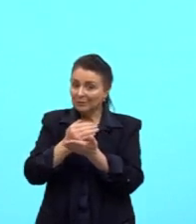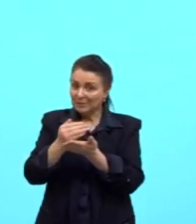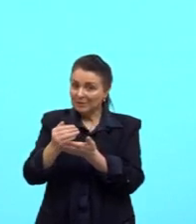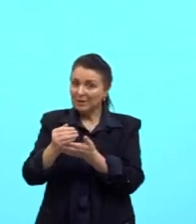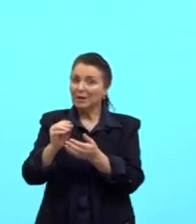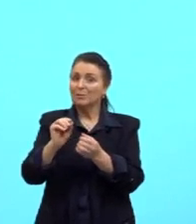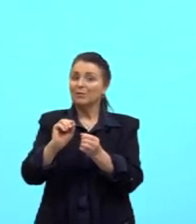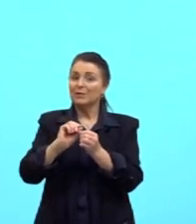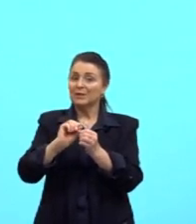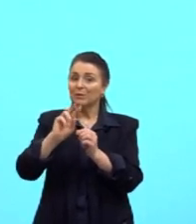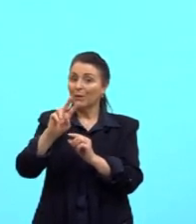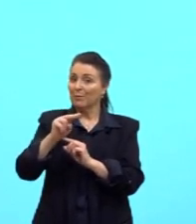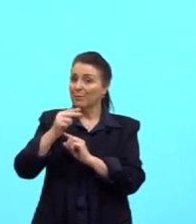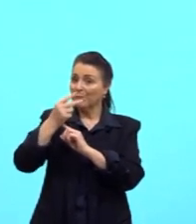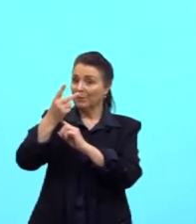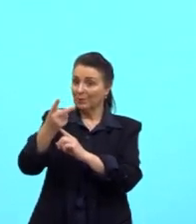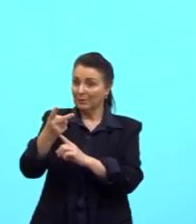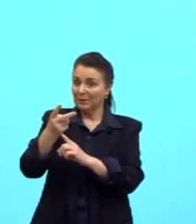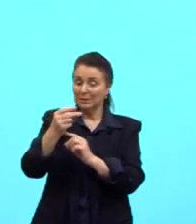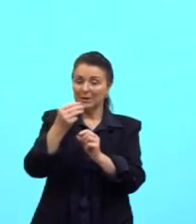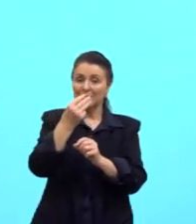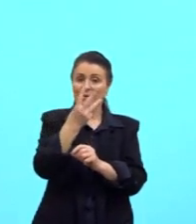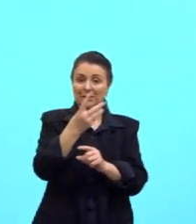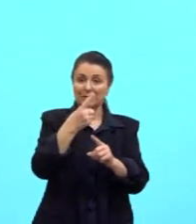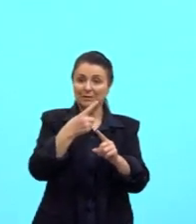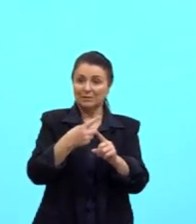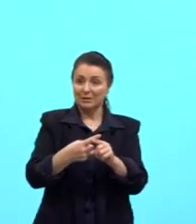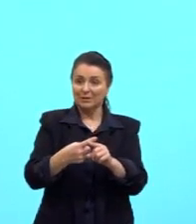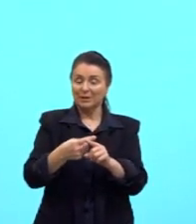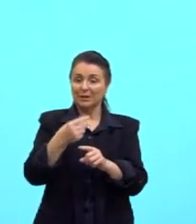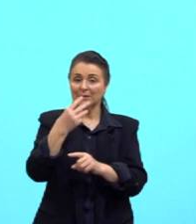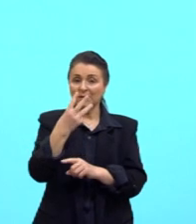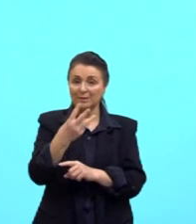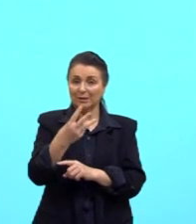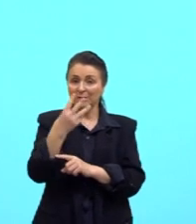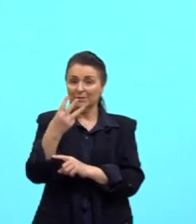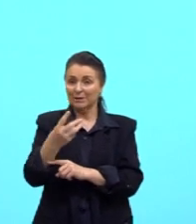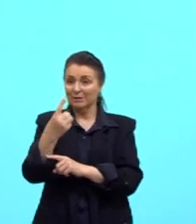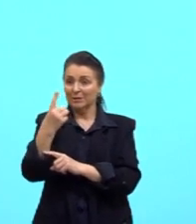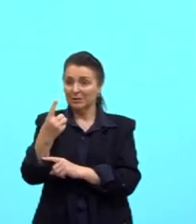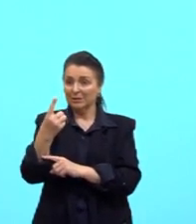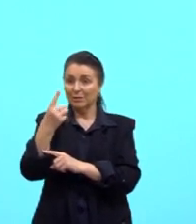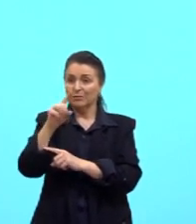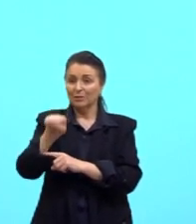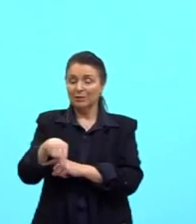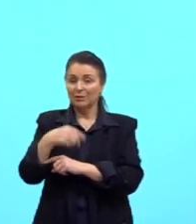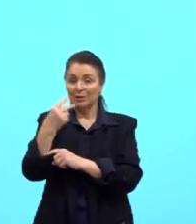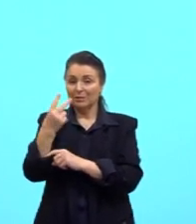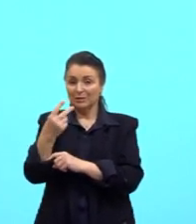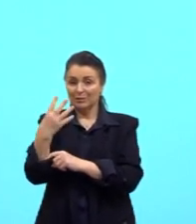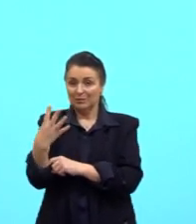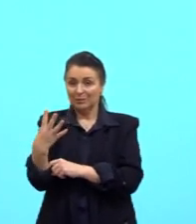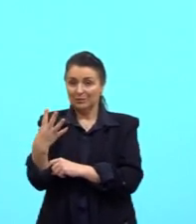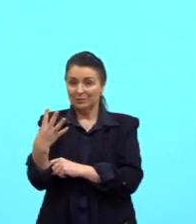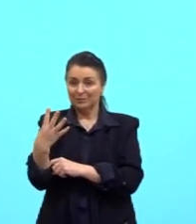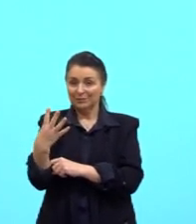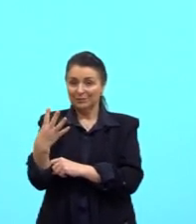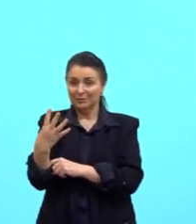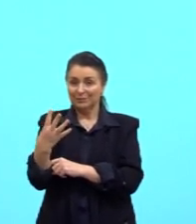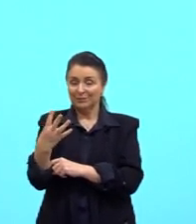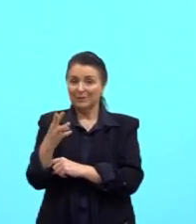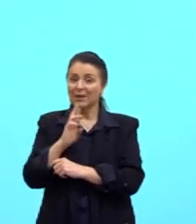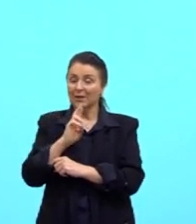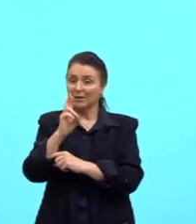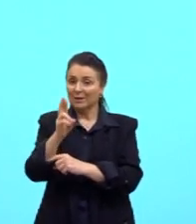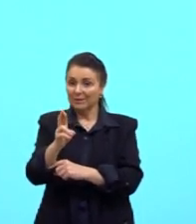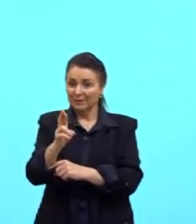potência. Então, a área do pátio é 3 vezes 331,24. Resultado